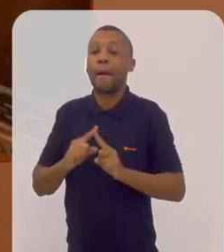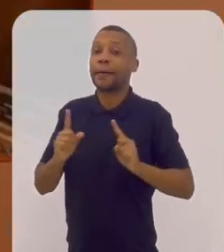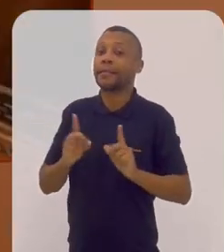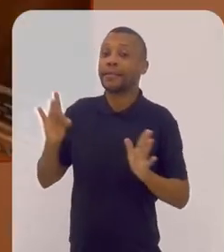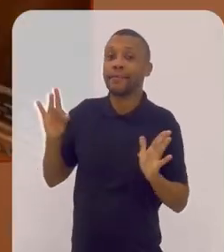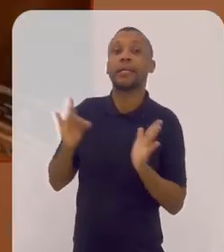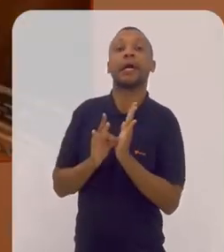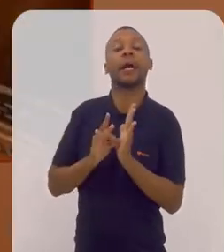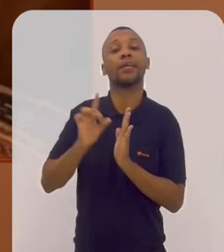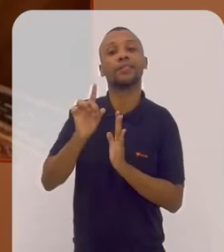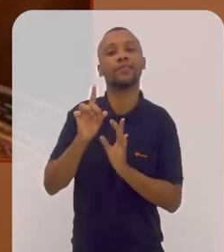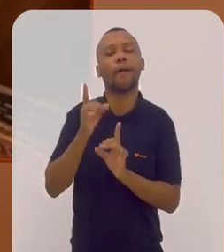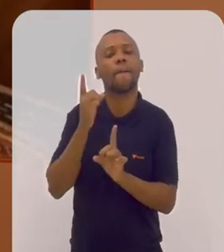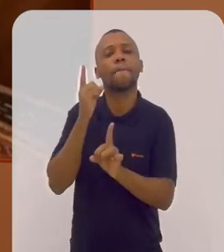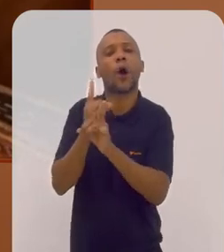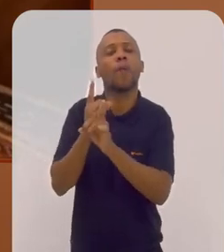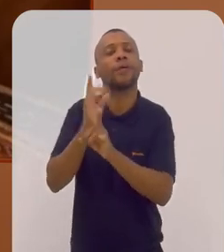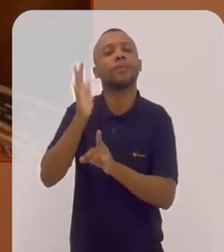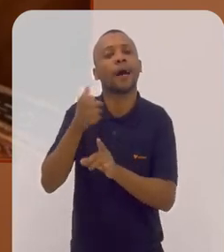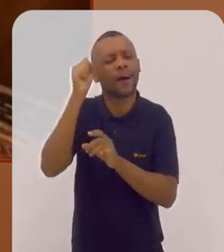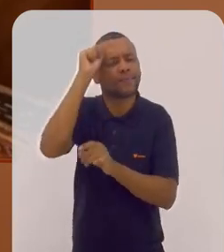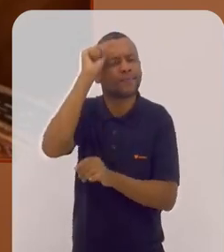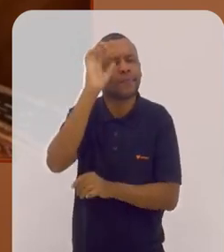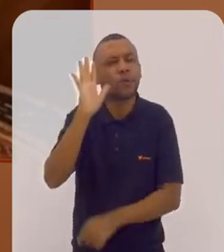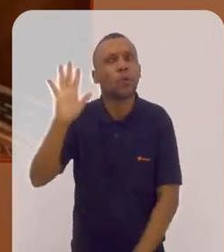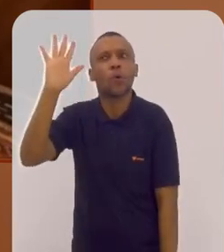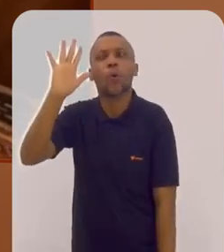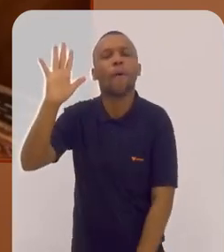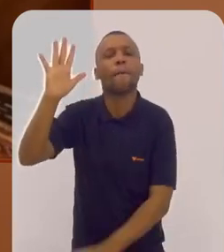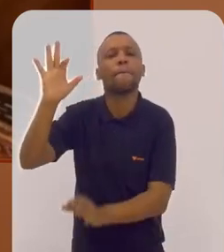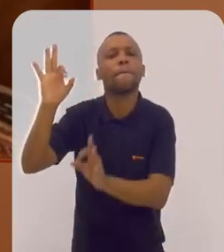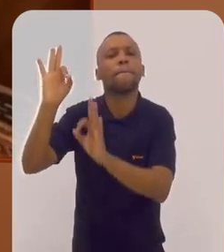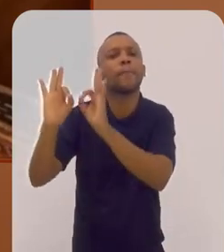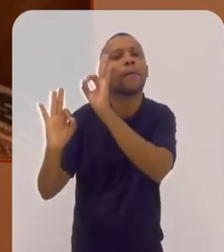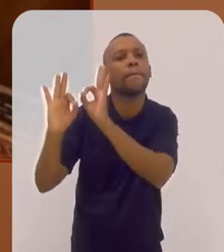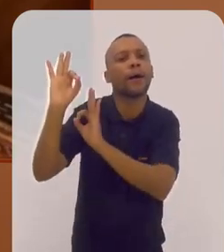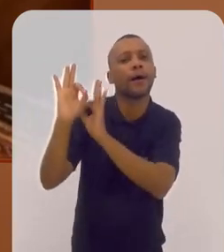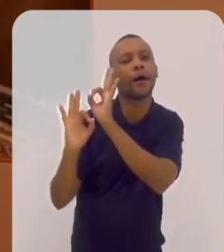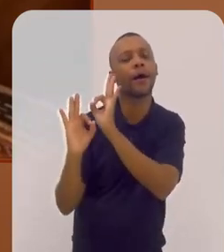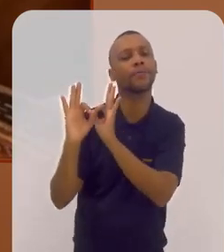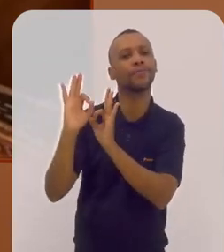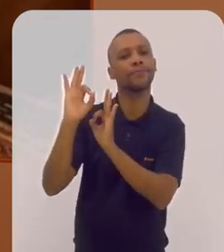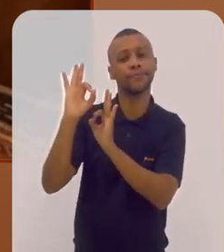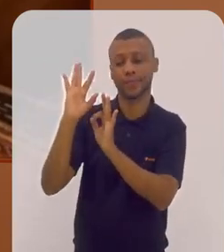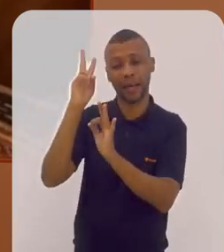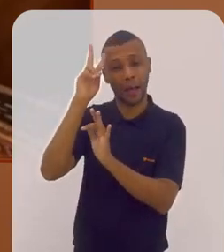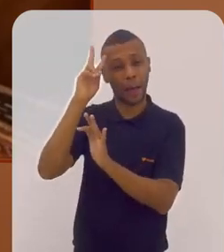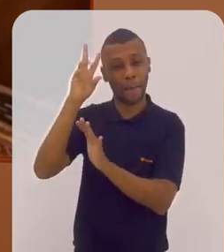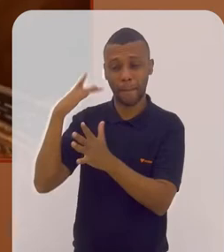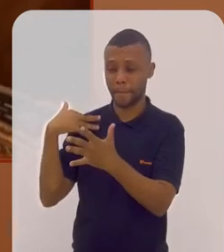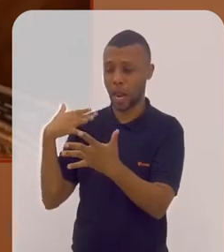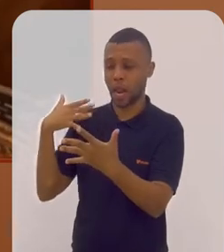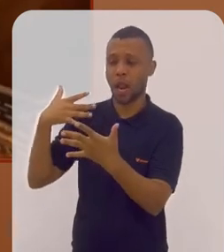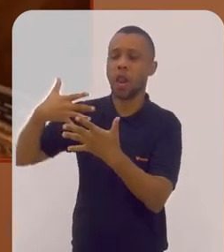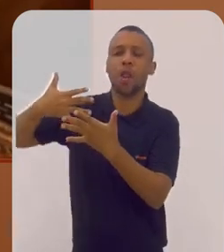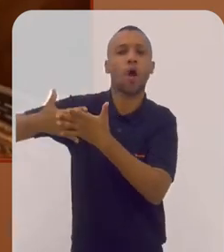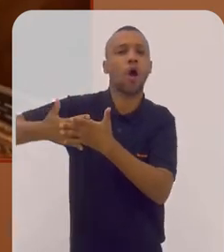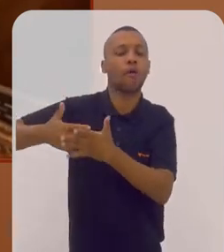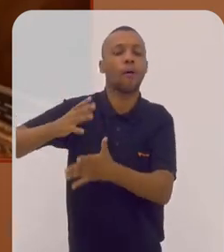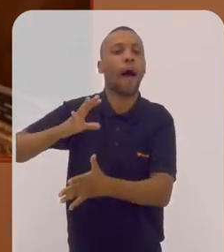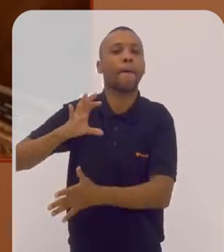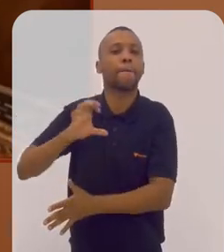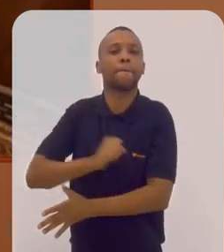mas que, na verdade, era um encontro que já estava, digamos assim, preparado na minha história,